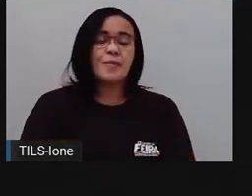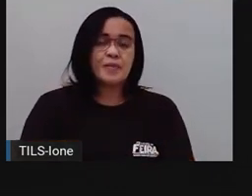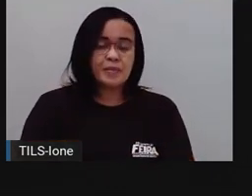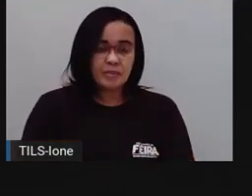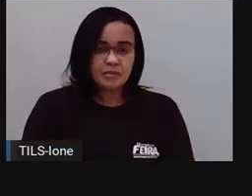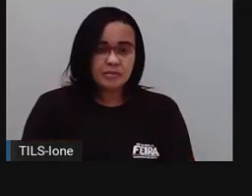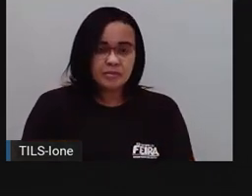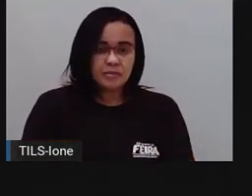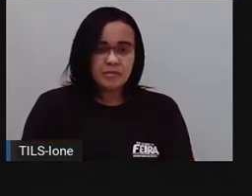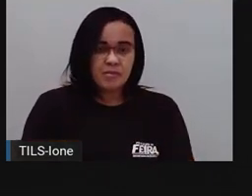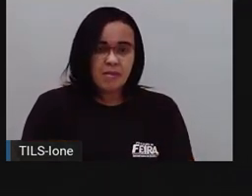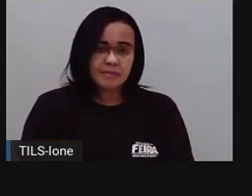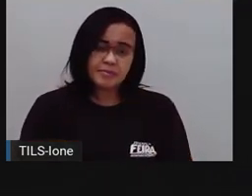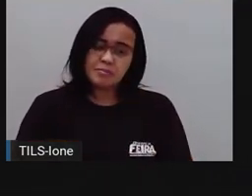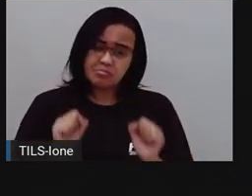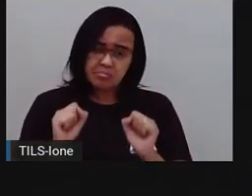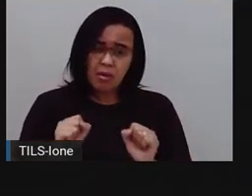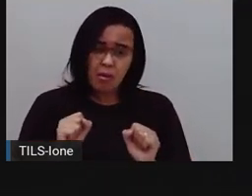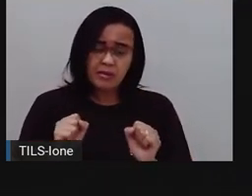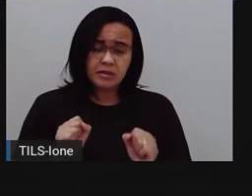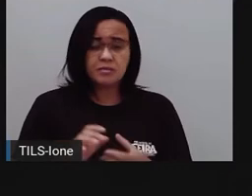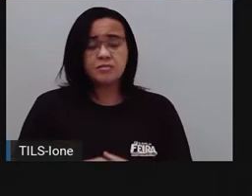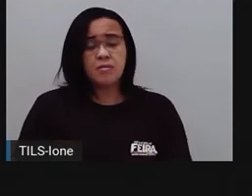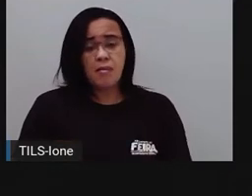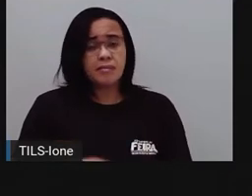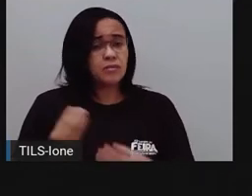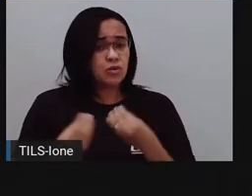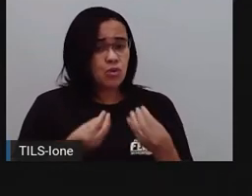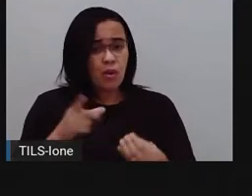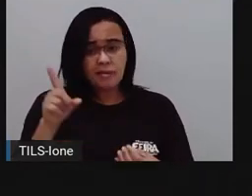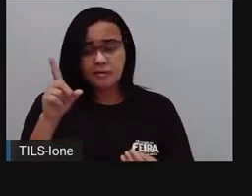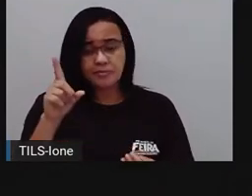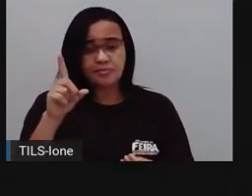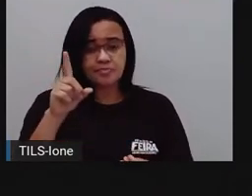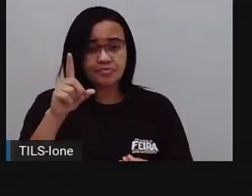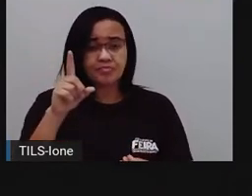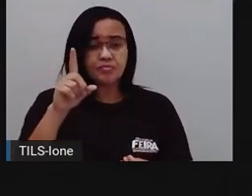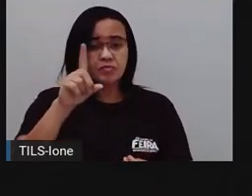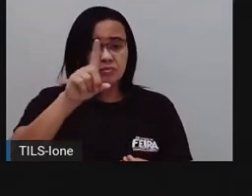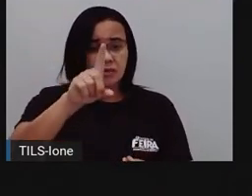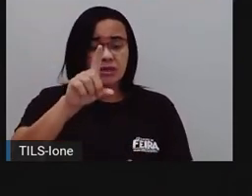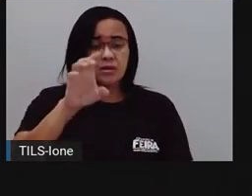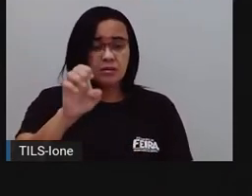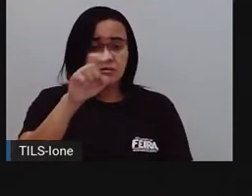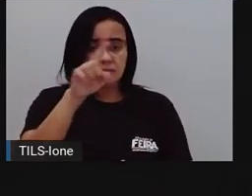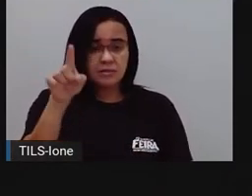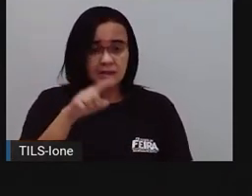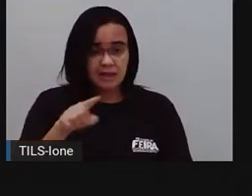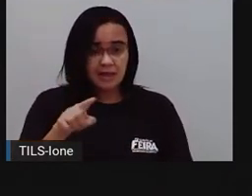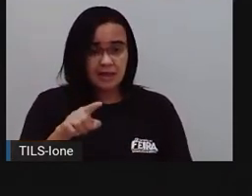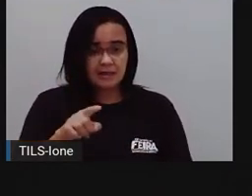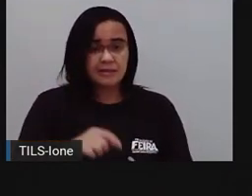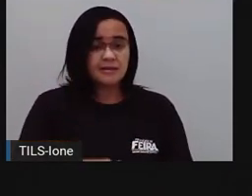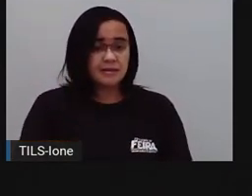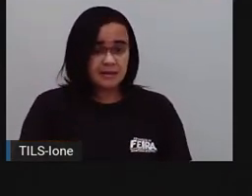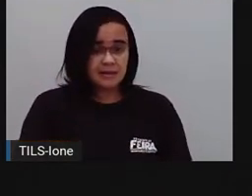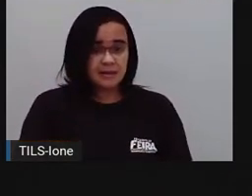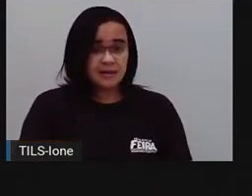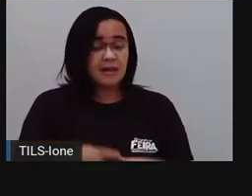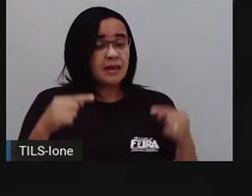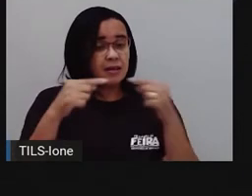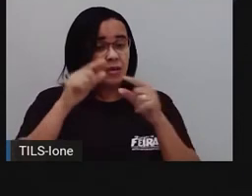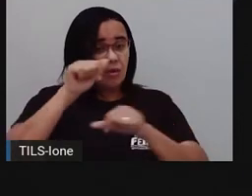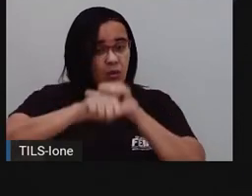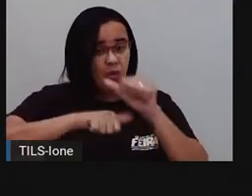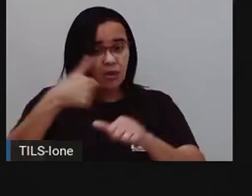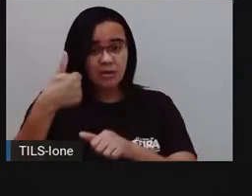pode deixar essa dezena aqui, ó. O dez, né? Uma dezena não é dez? Esse um vale um. Esse um vale dez. Então, a